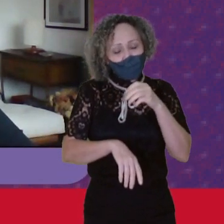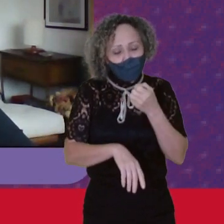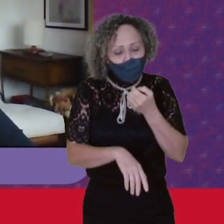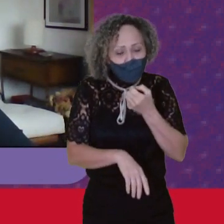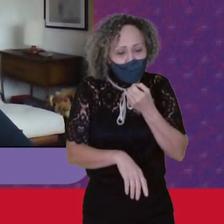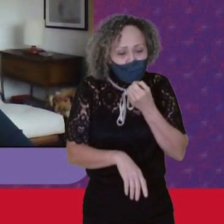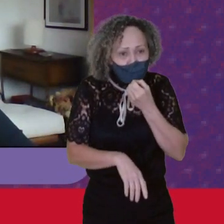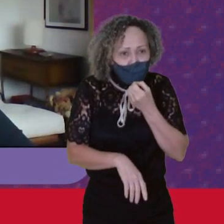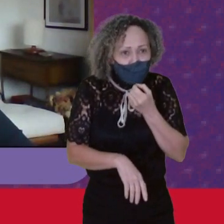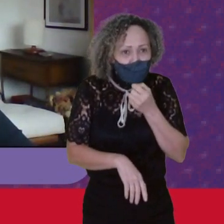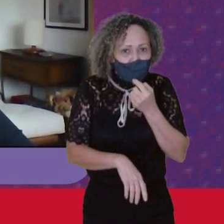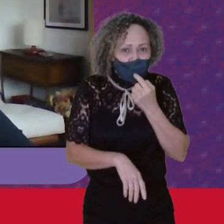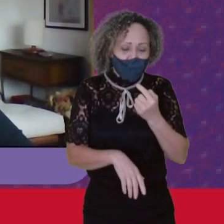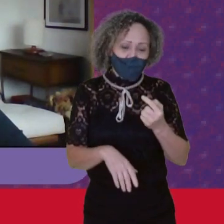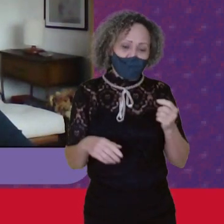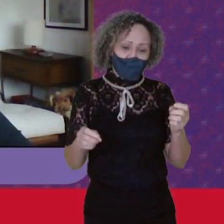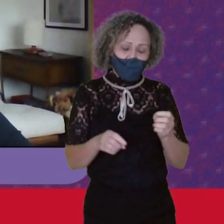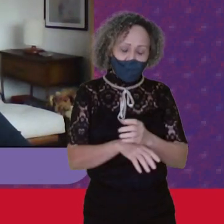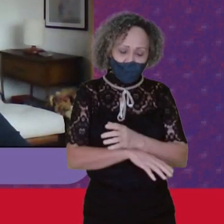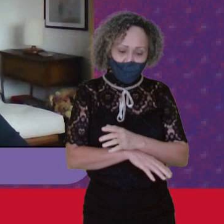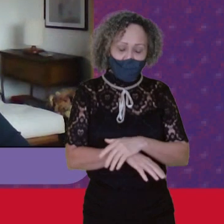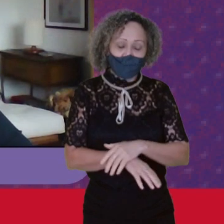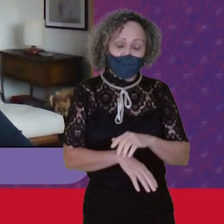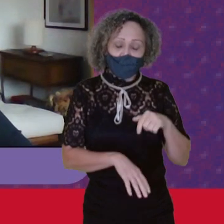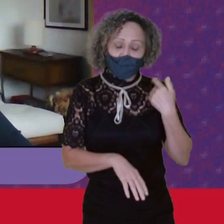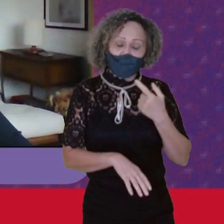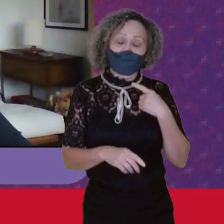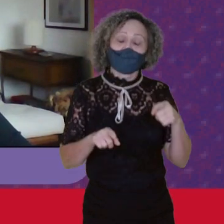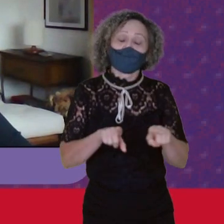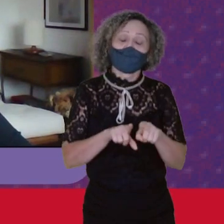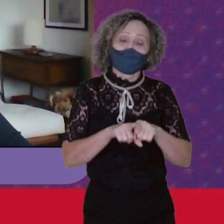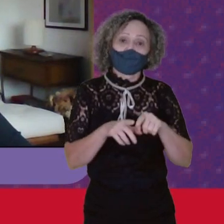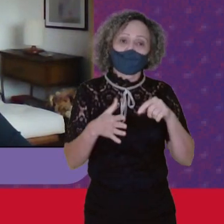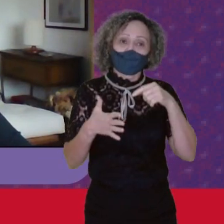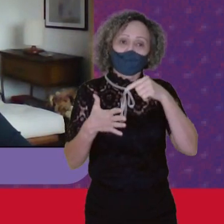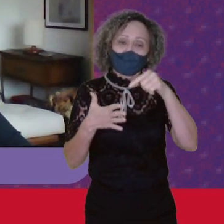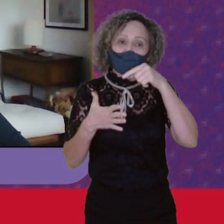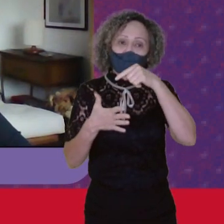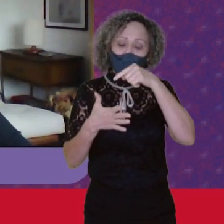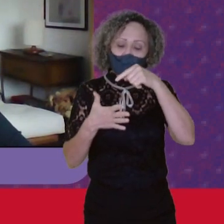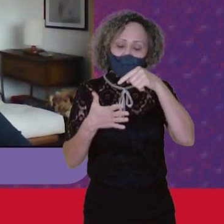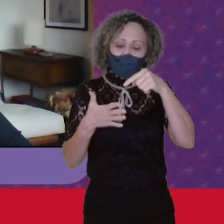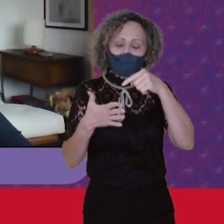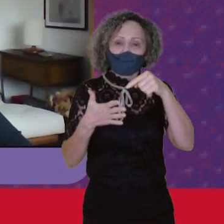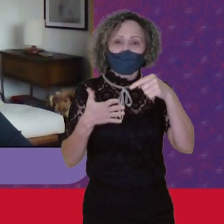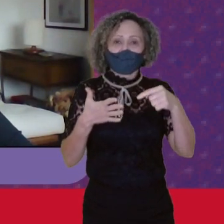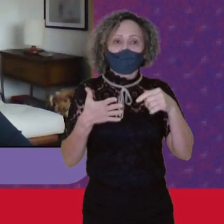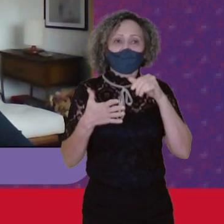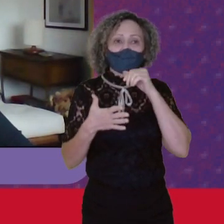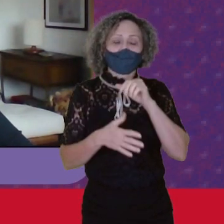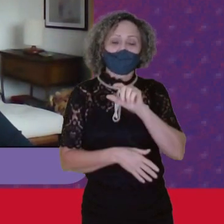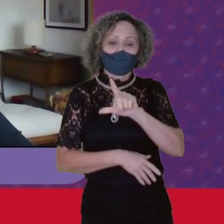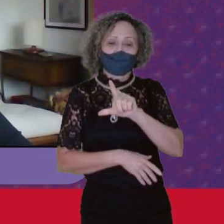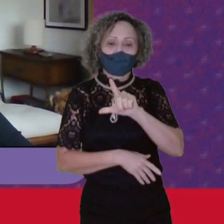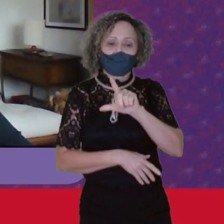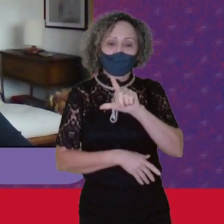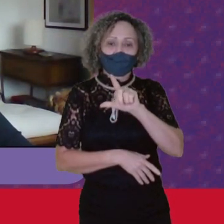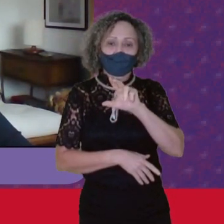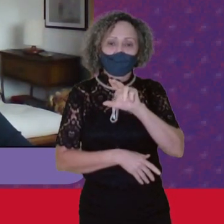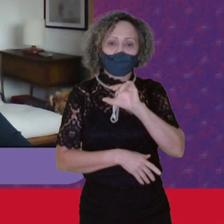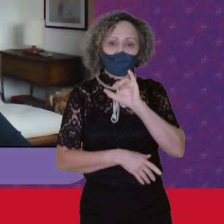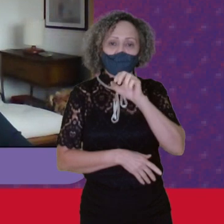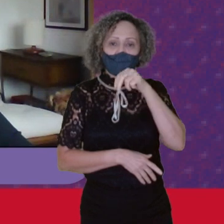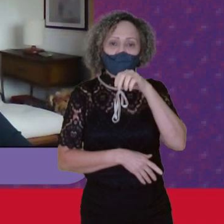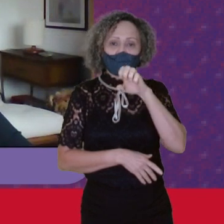pista Sobre uma outra questão Que está muito entrelaçada Com o que a Alucinéia colocou E a Carmen colocou